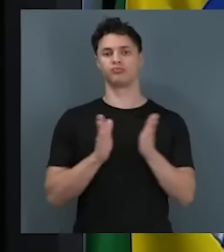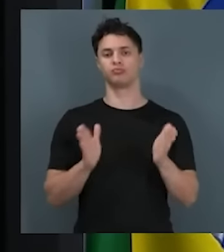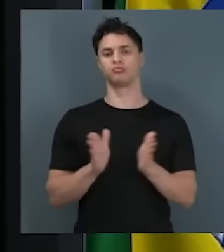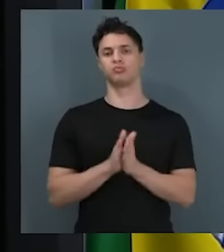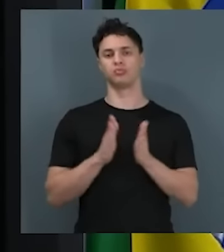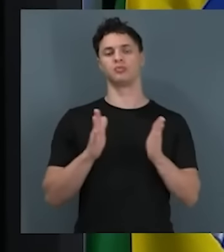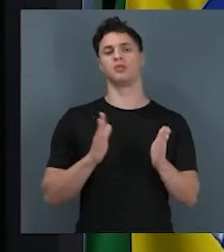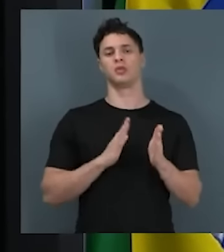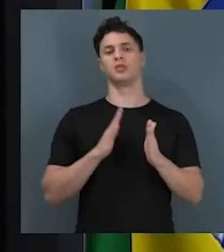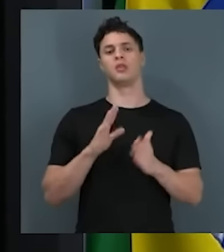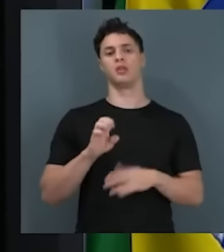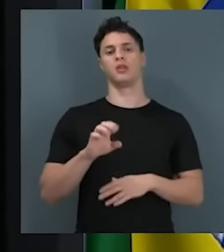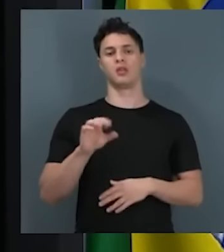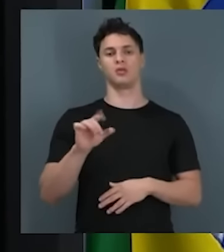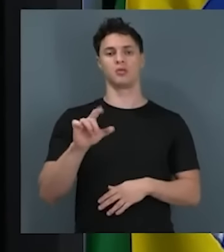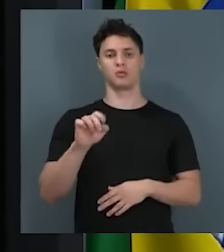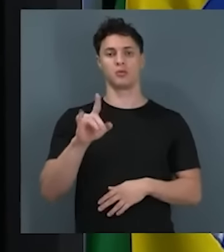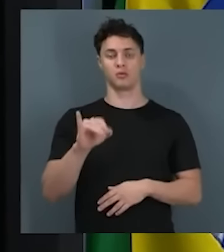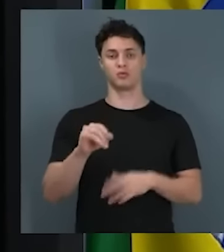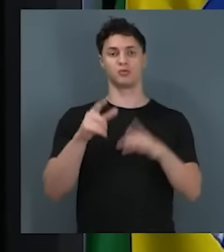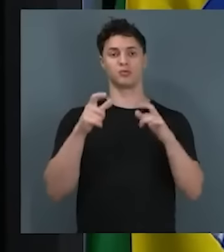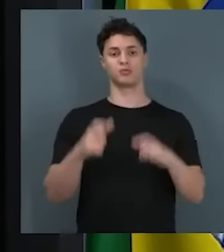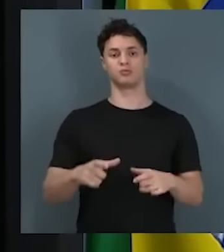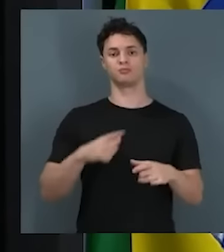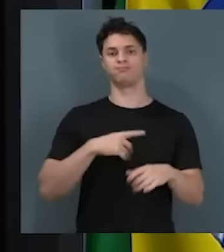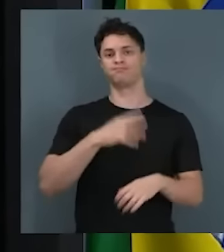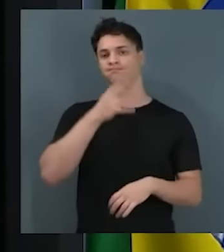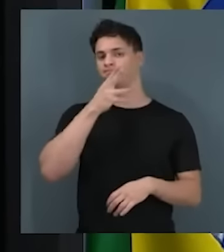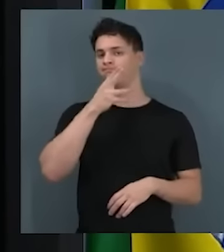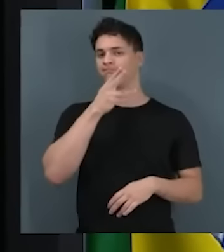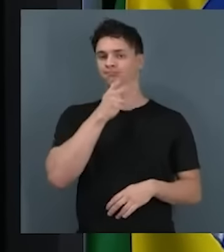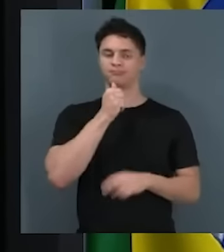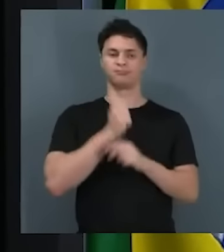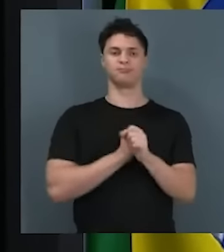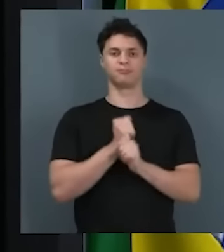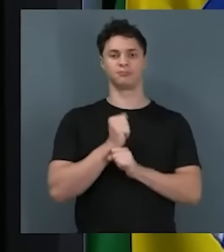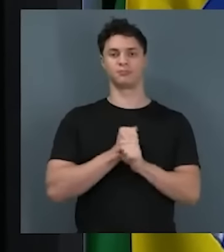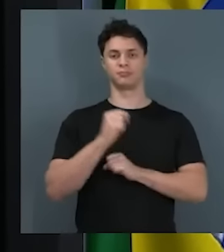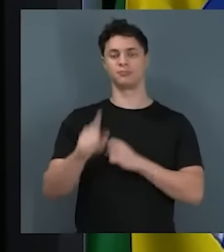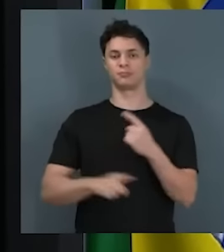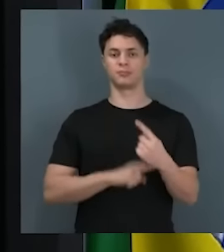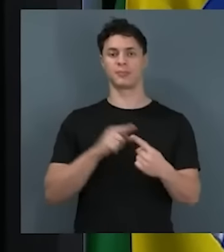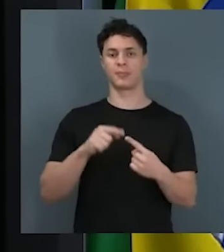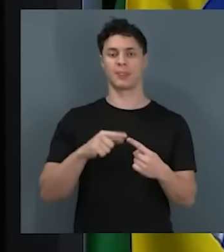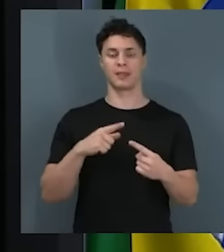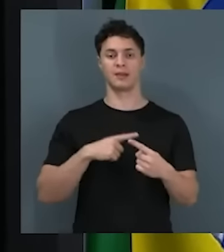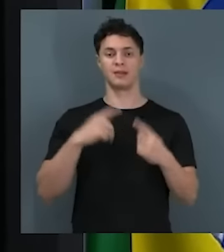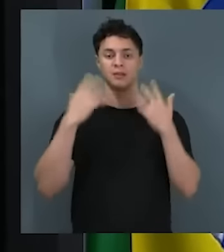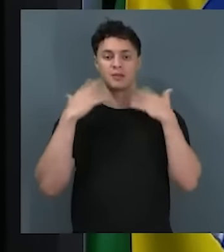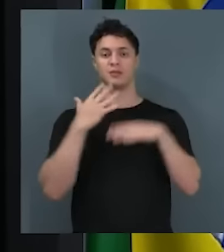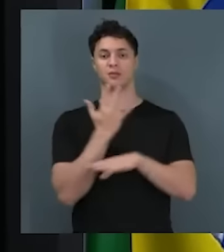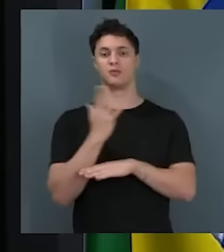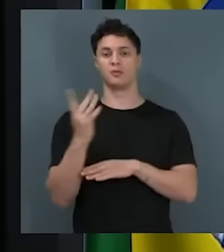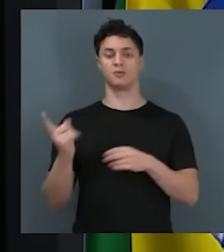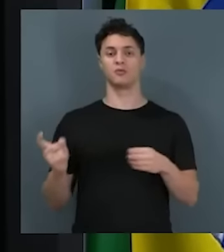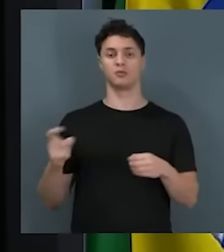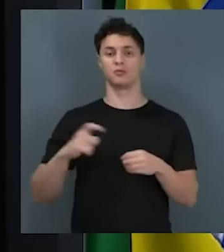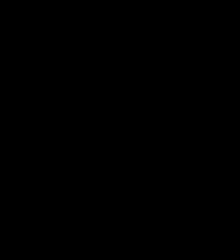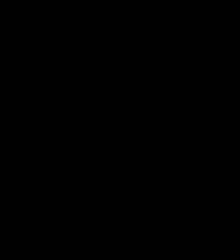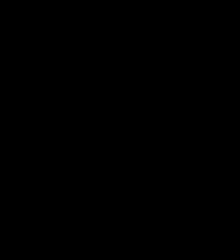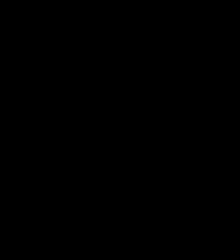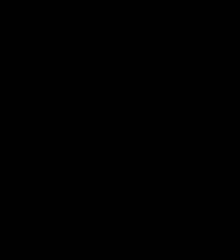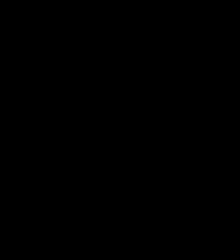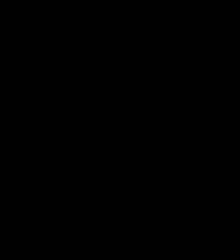ecológico local e regional, demorando anos para que a natureza retorne ao Estado ecológico mais